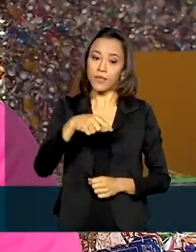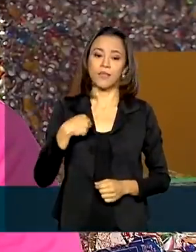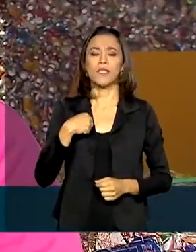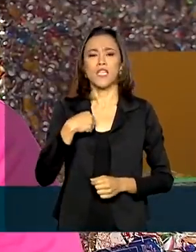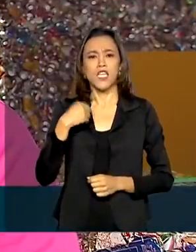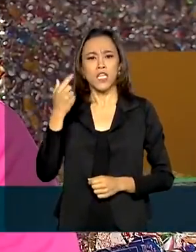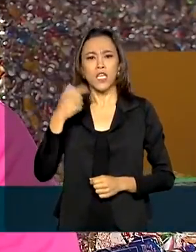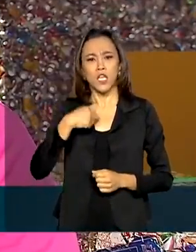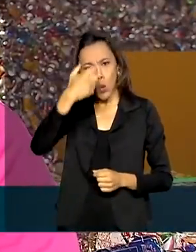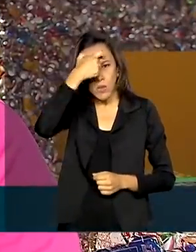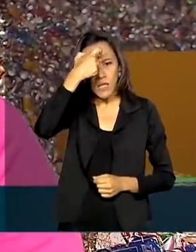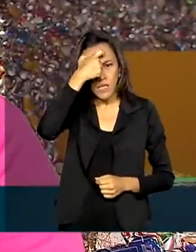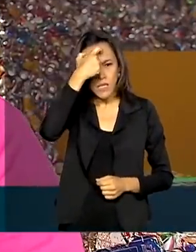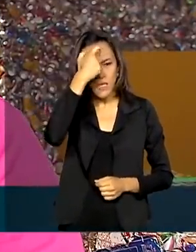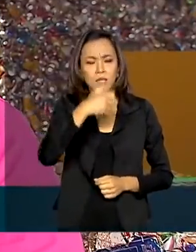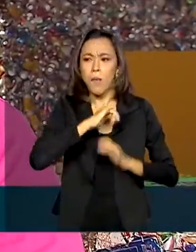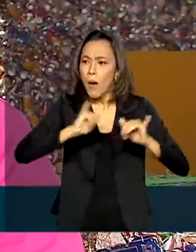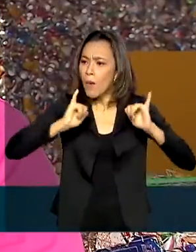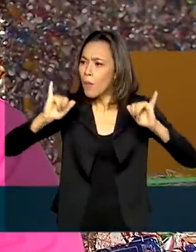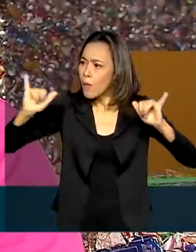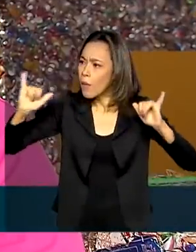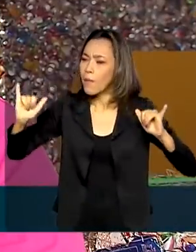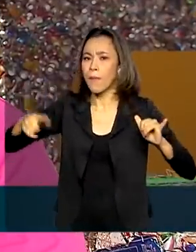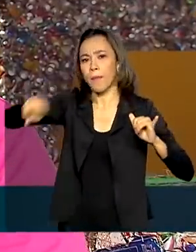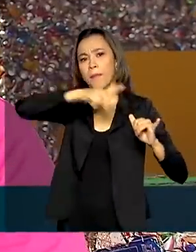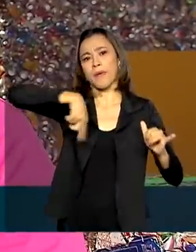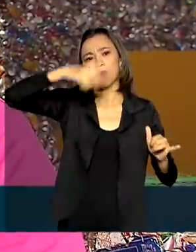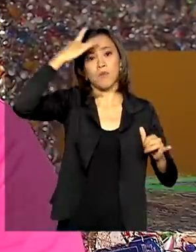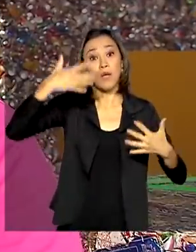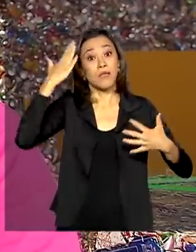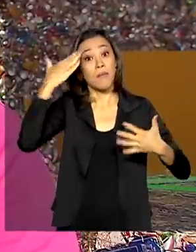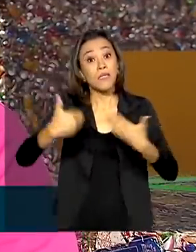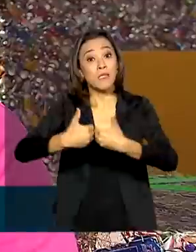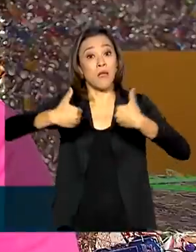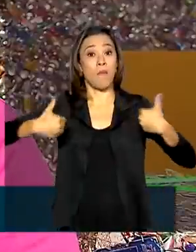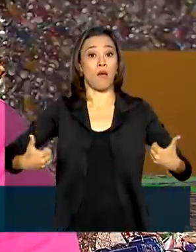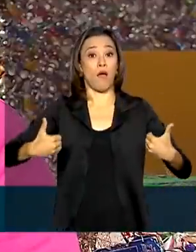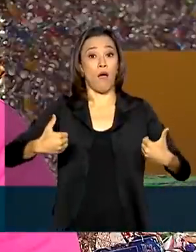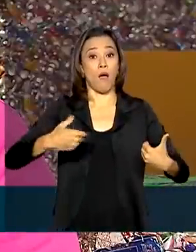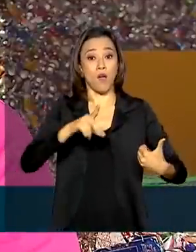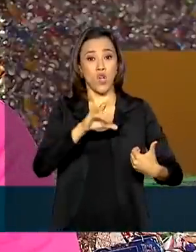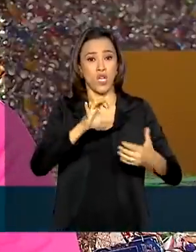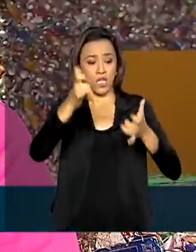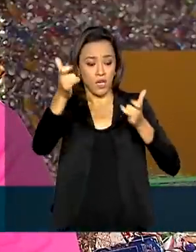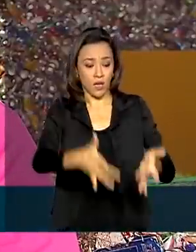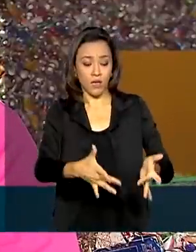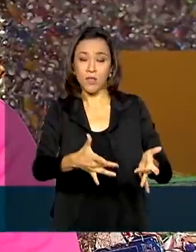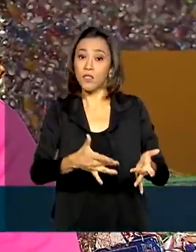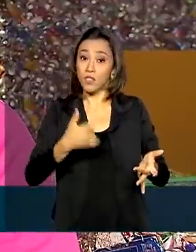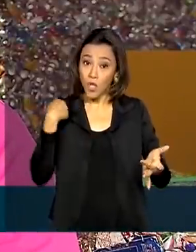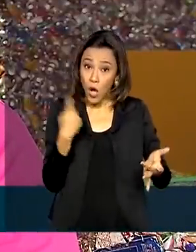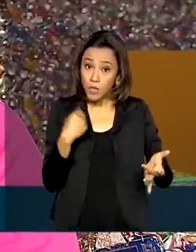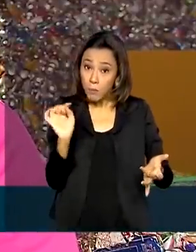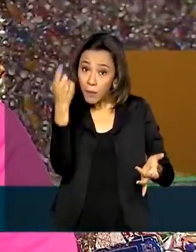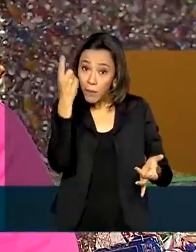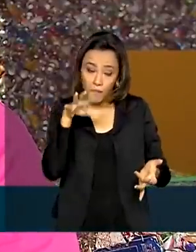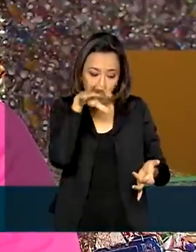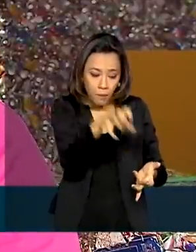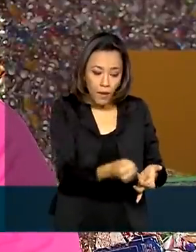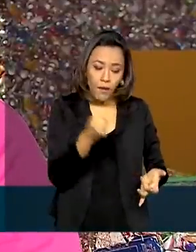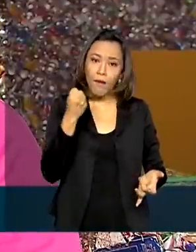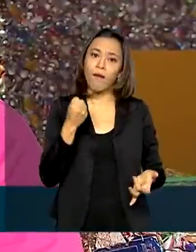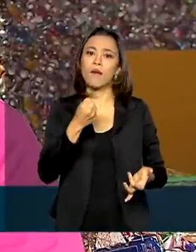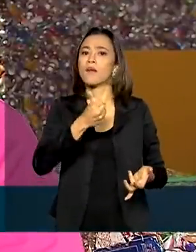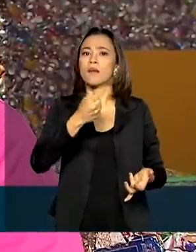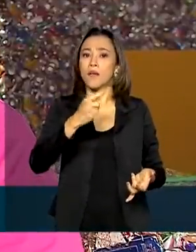nós que conscientizamos a população, os grandes geradores a separar esses resíduos, somos nós que temos o primeiro contato com esse resíduo, o segundo